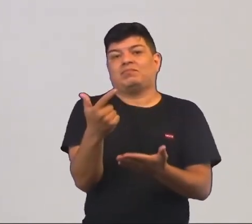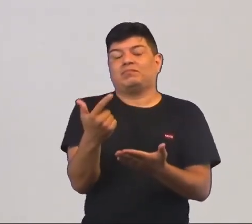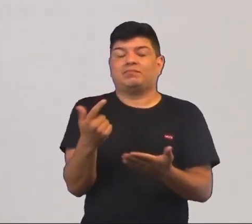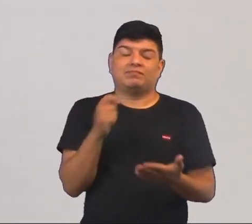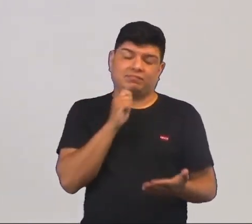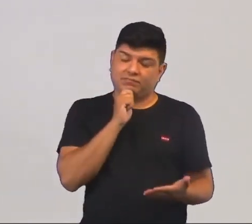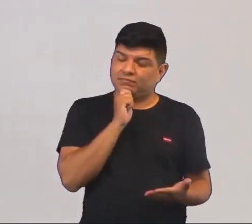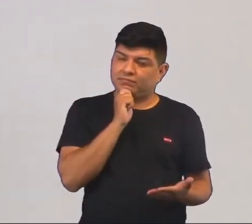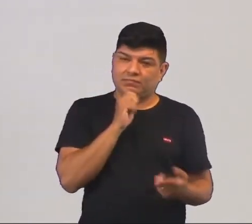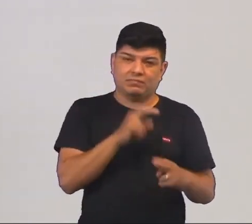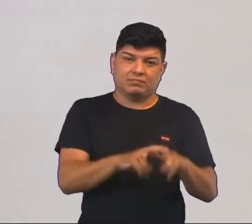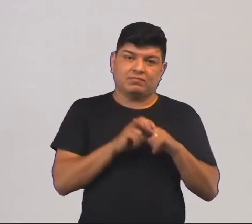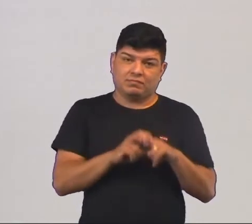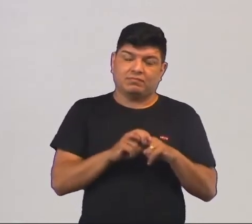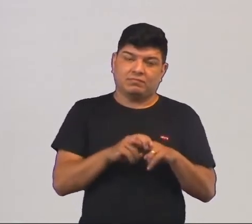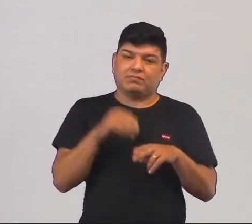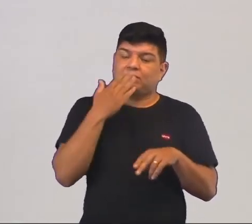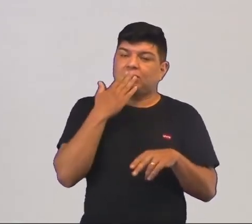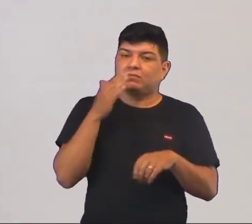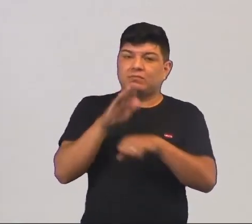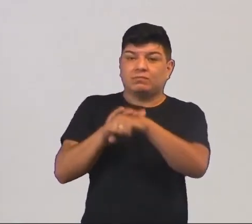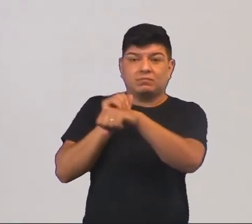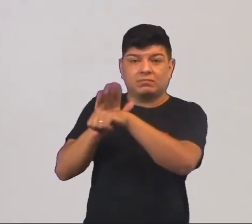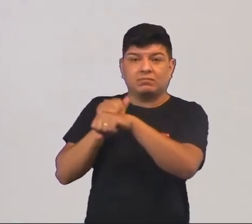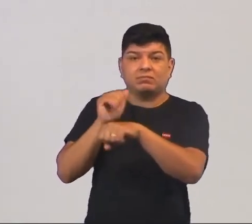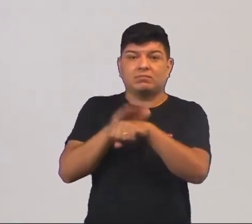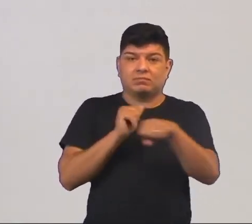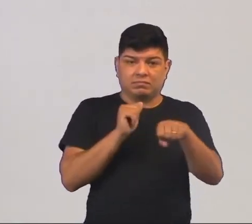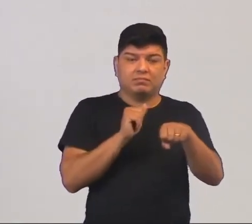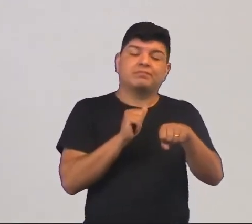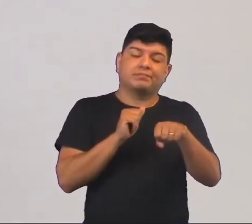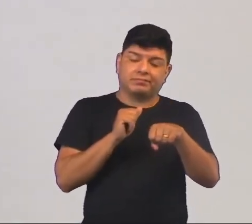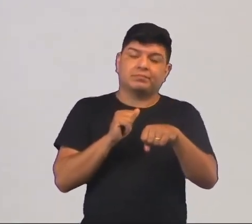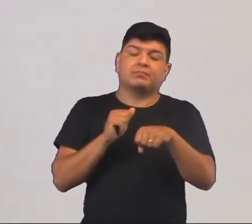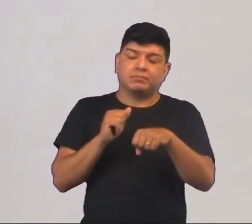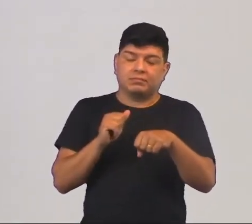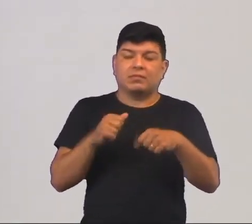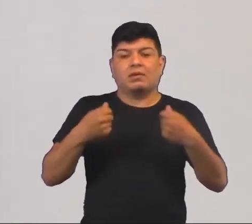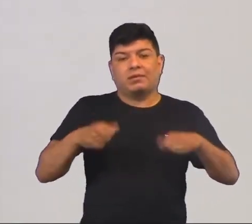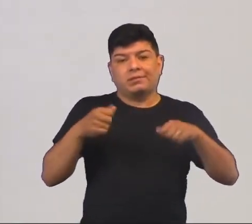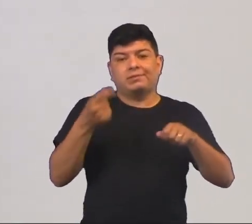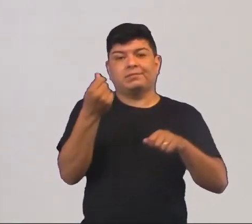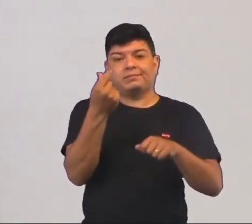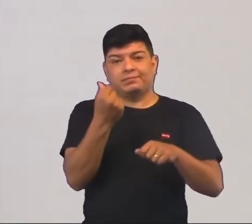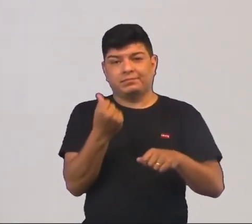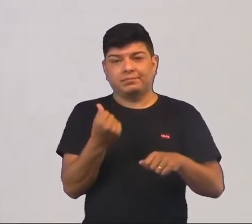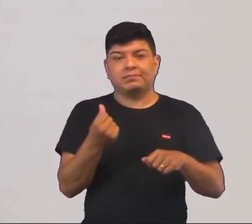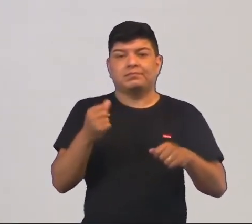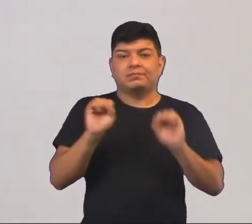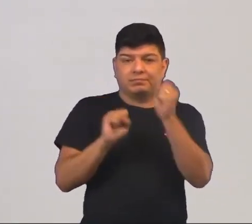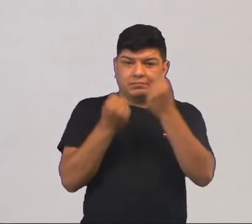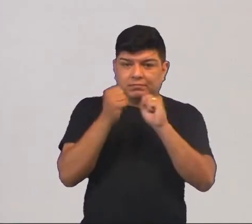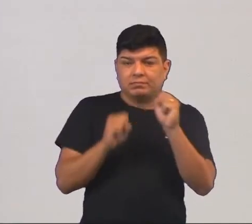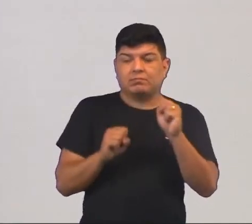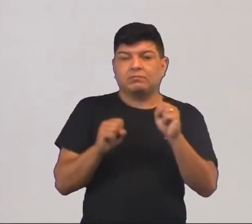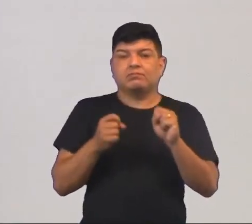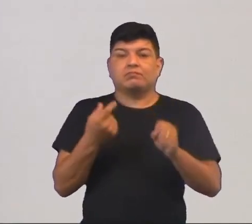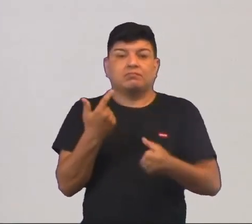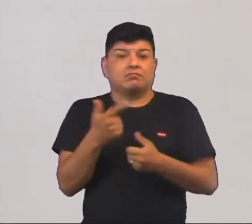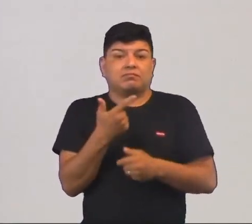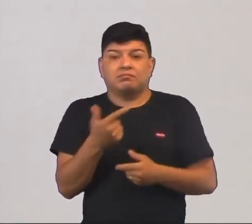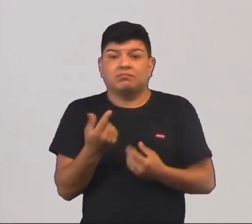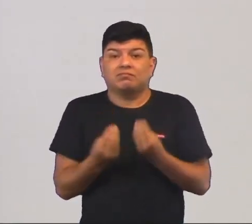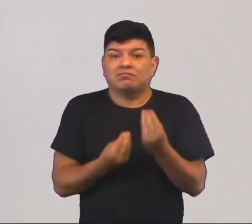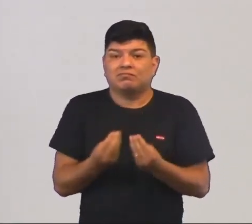Não adianta. Então, você vai ter que recorrer a alguém para fazer isso. Porque isso depende de muito dinheiro, depende de equipamento e você não teria